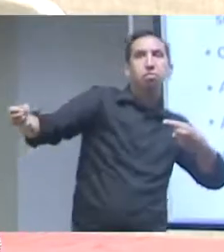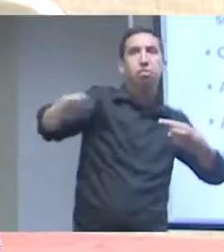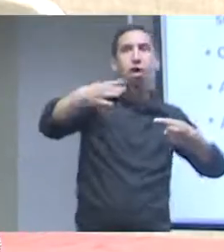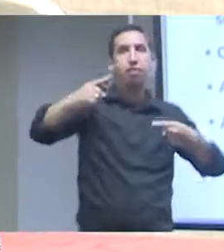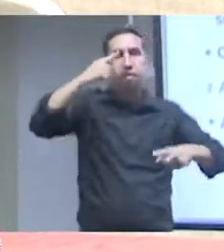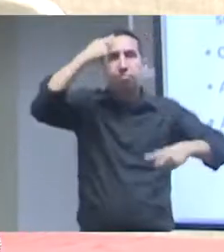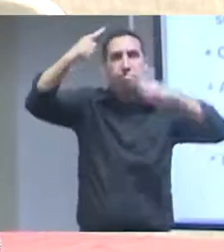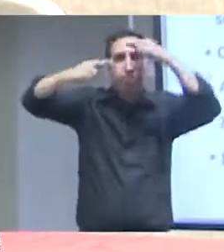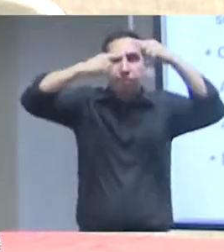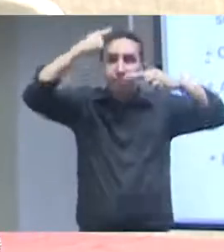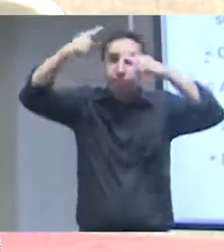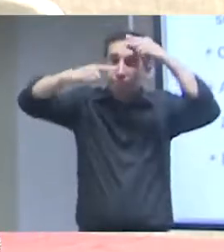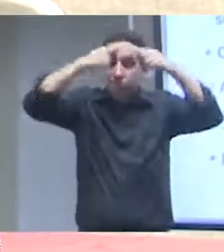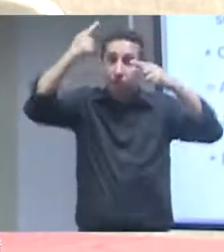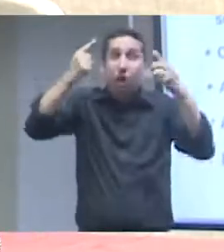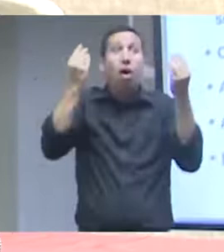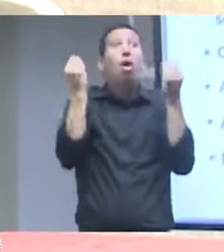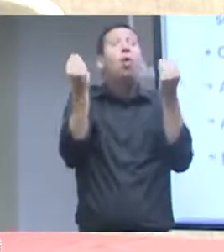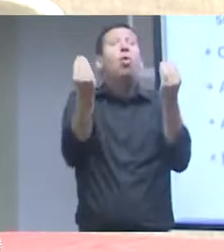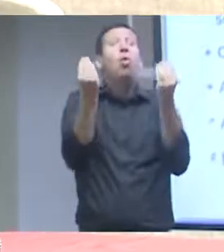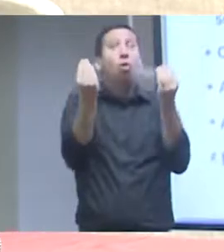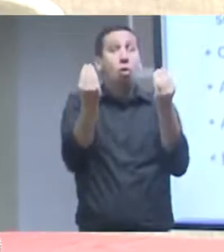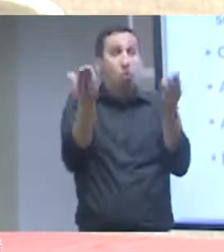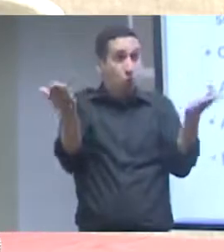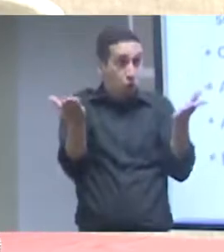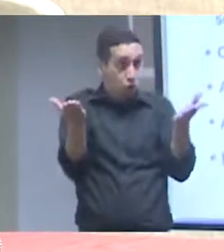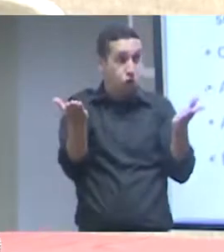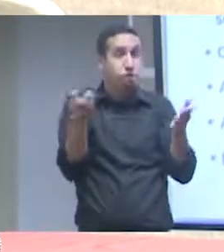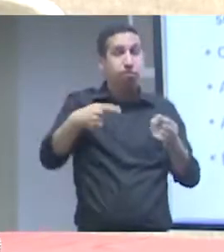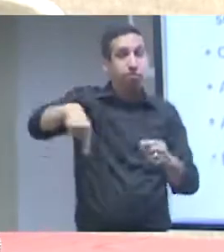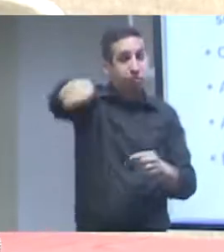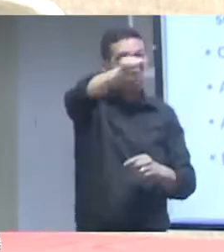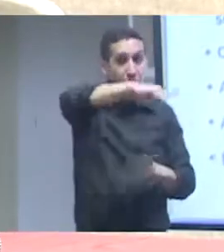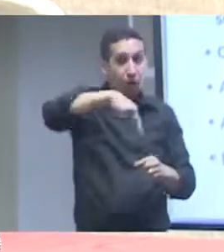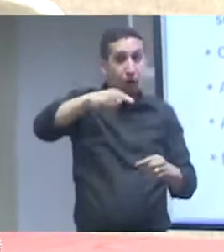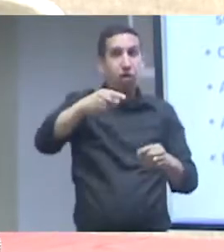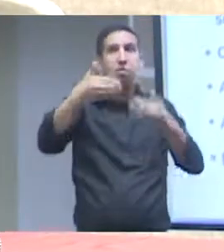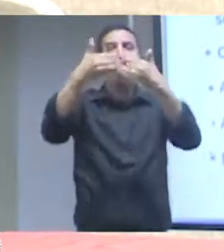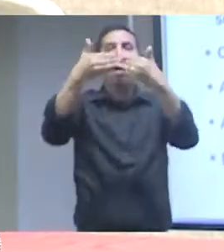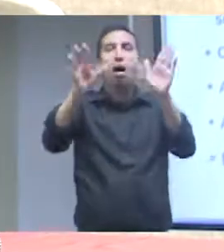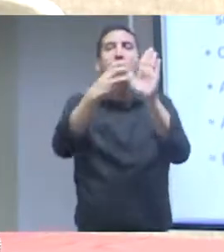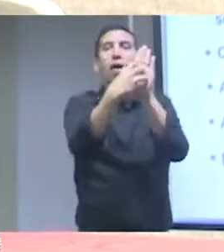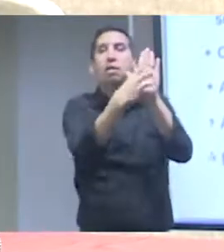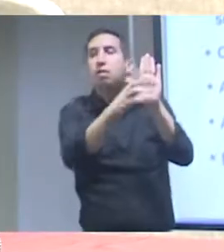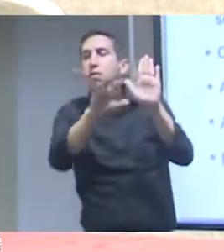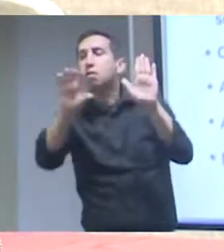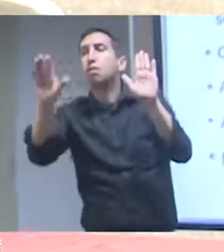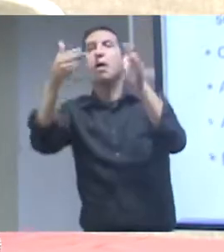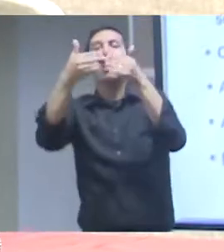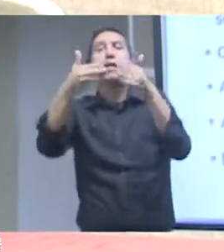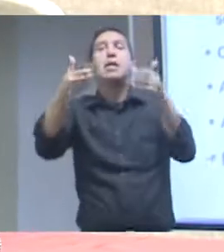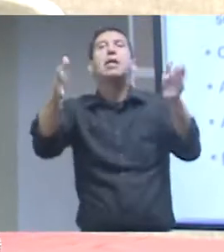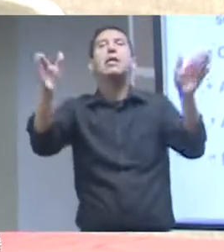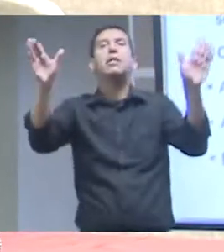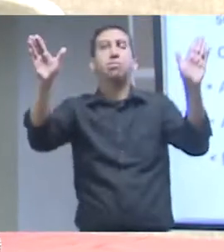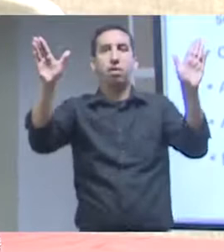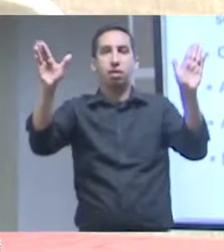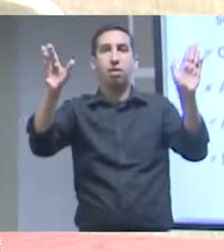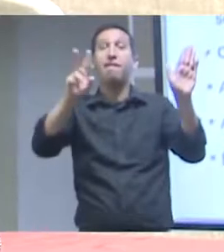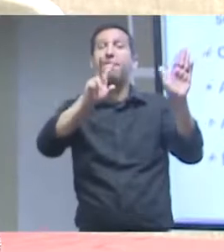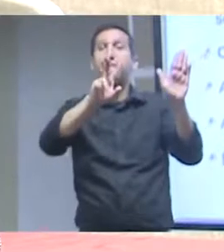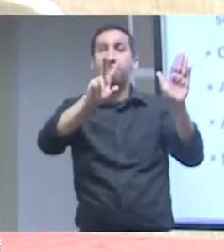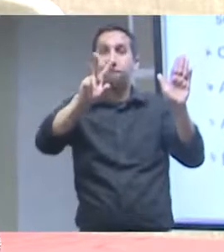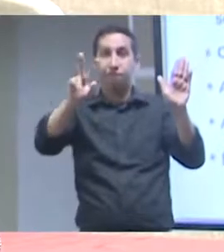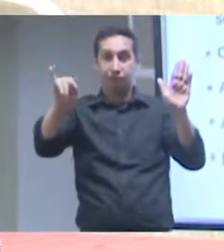a questão da abertura, da transparência, vai fazer com que... E há muitos relatórios